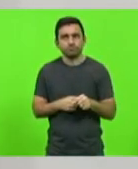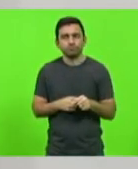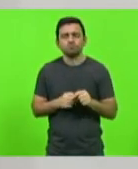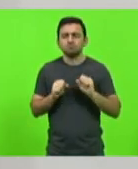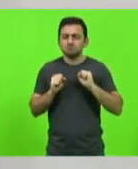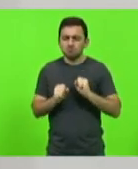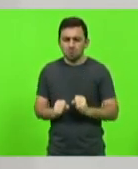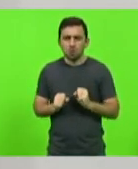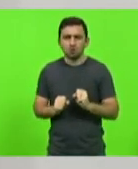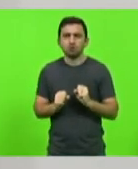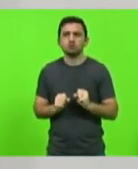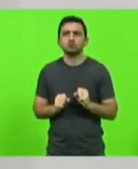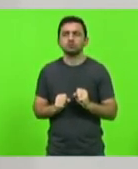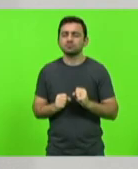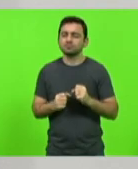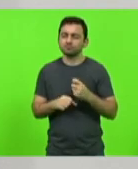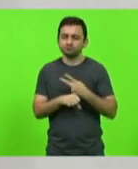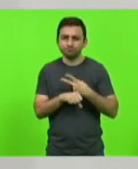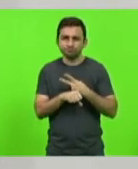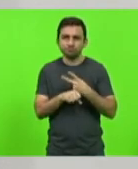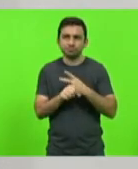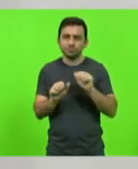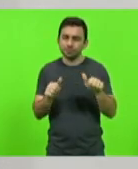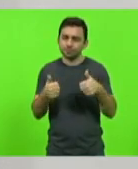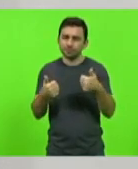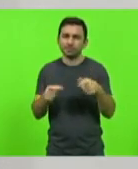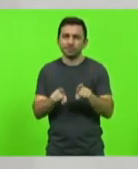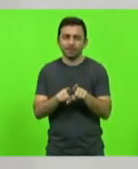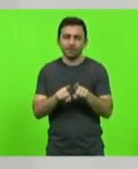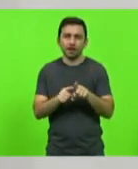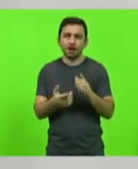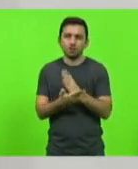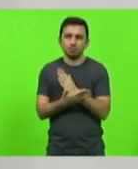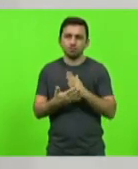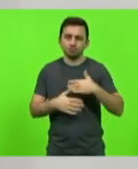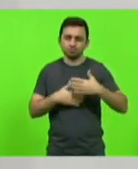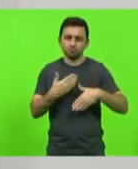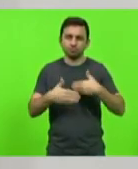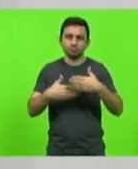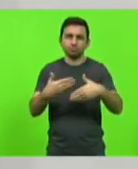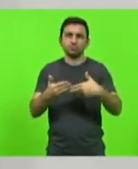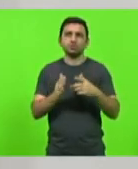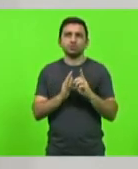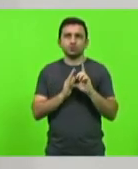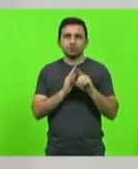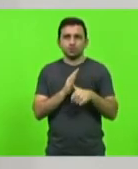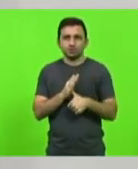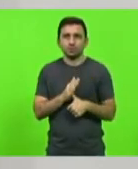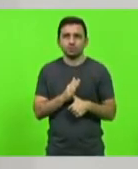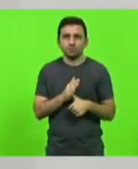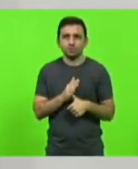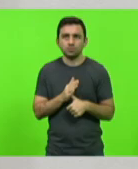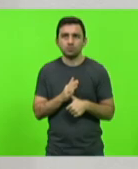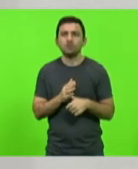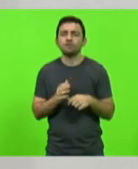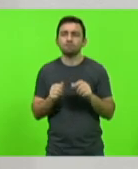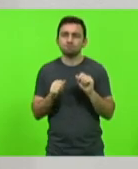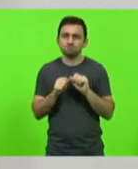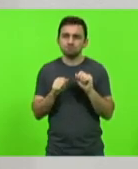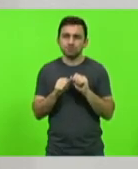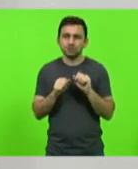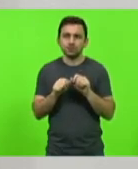aqui nesta casa e também buscar as melhorias. Temos alguns encaminhamentos também do nosso gabinete e na sequência faremos aí também todas as